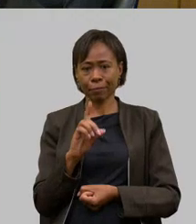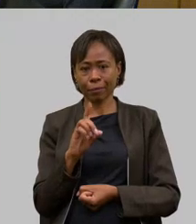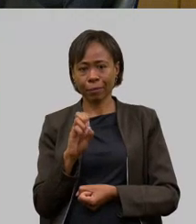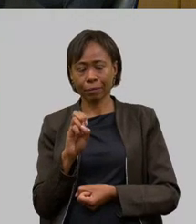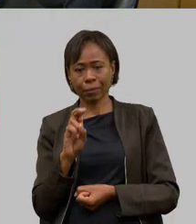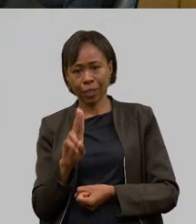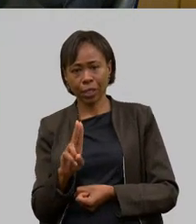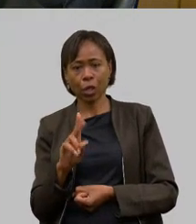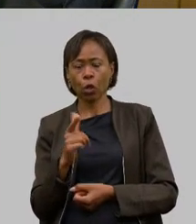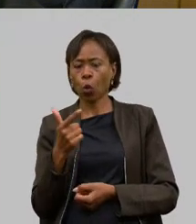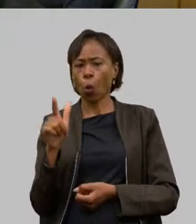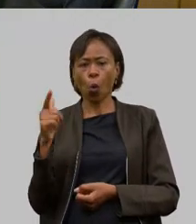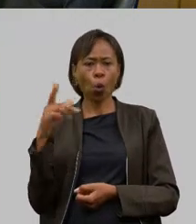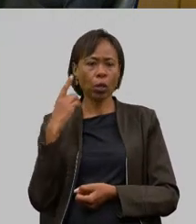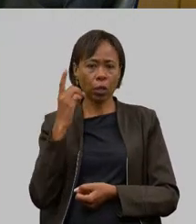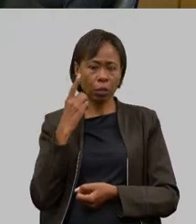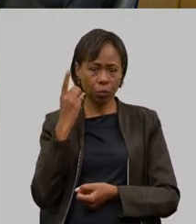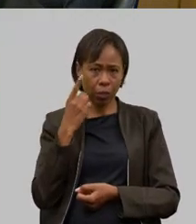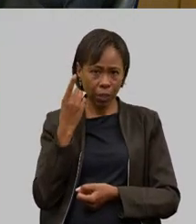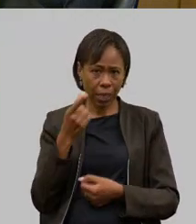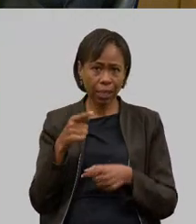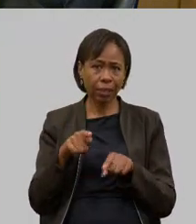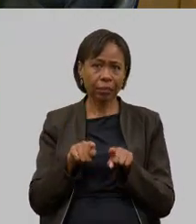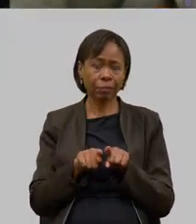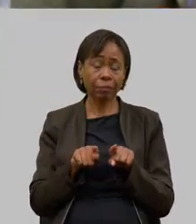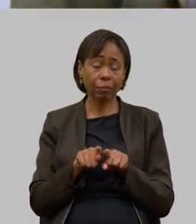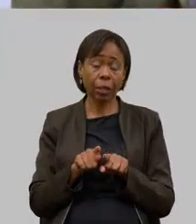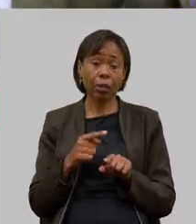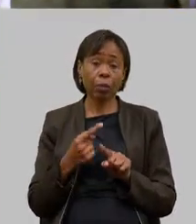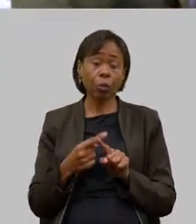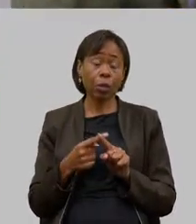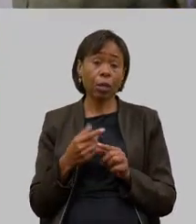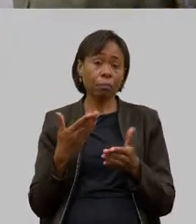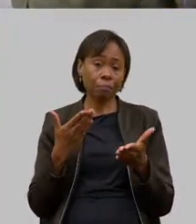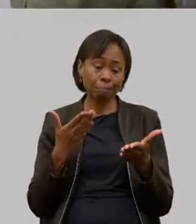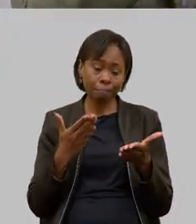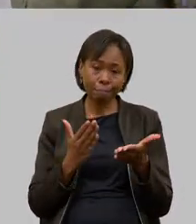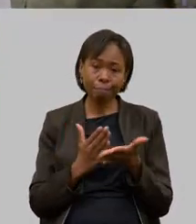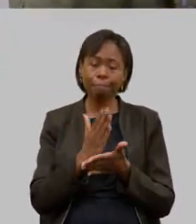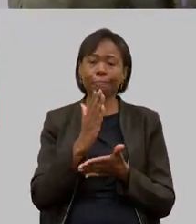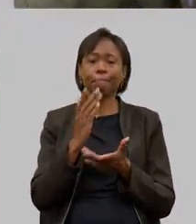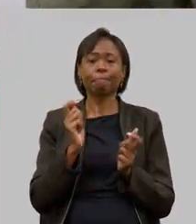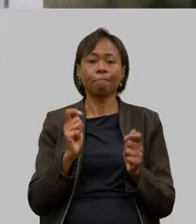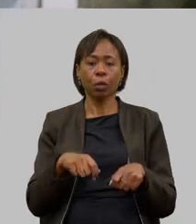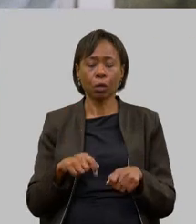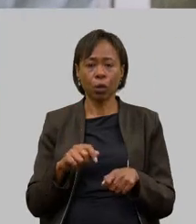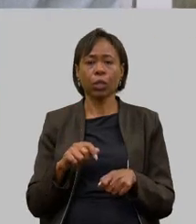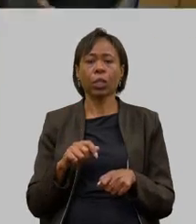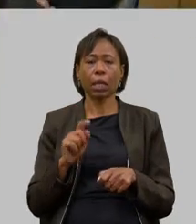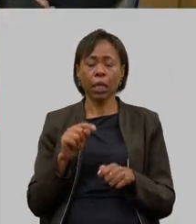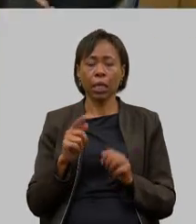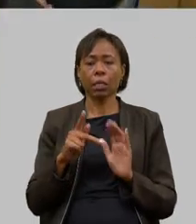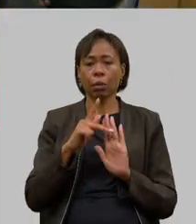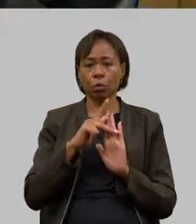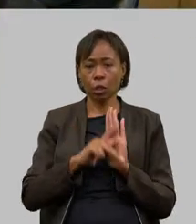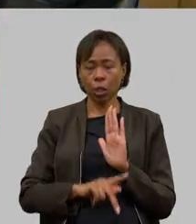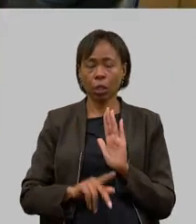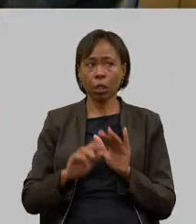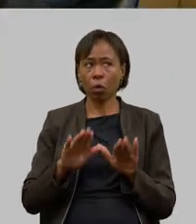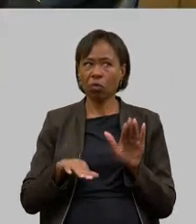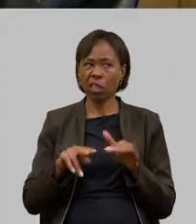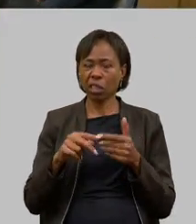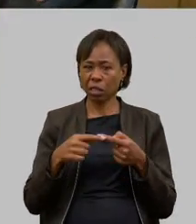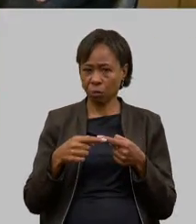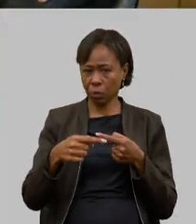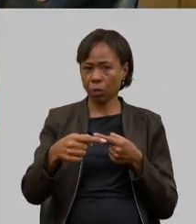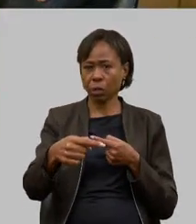dos demais deputados e deputadas para que nós possamos aprovar em segundo turno esse projeto acredito que na semana que vem